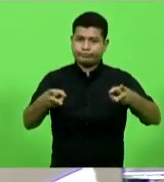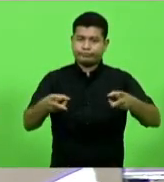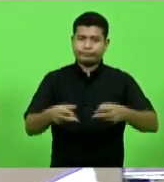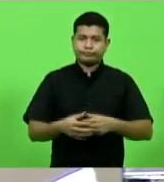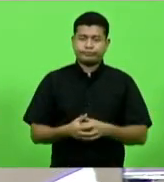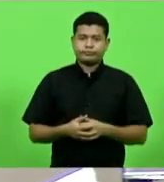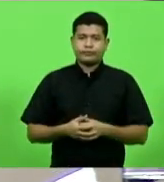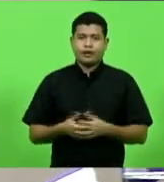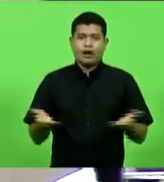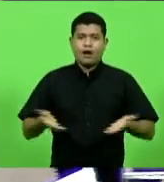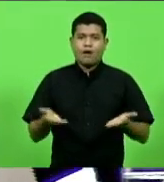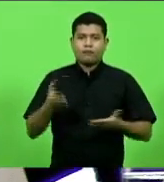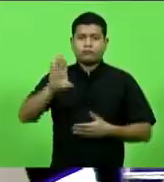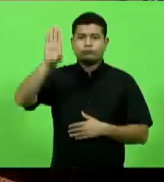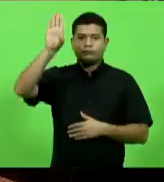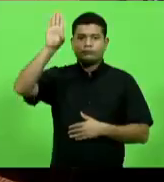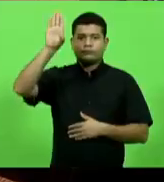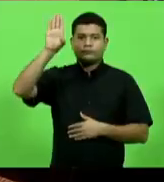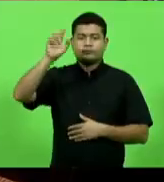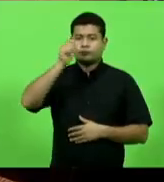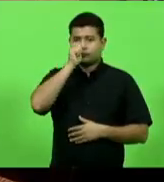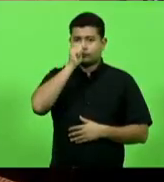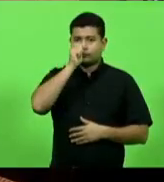A palavra é o deputado João Amin.